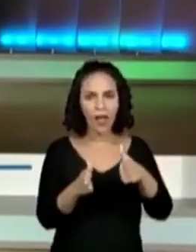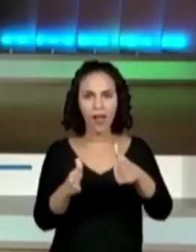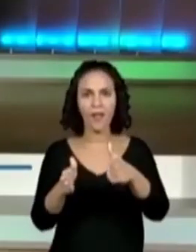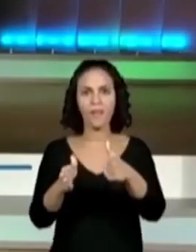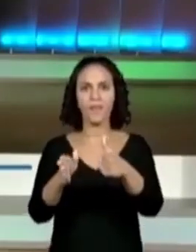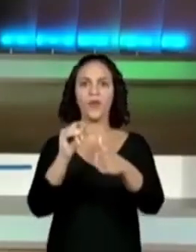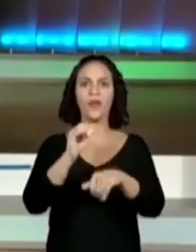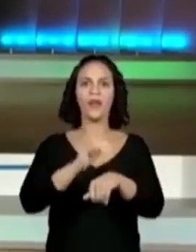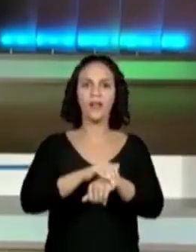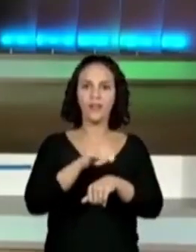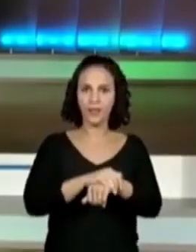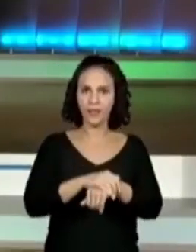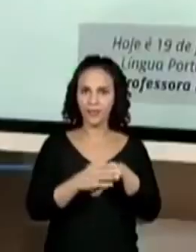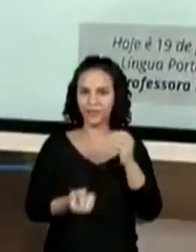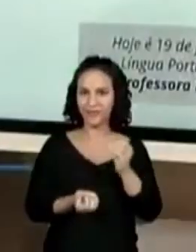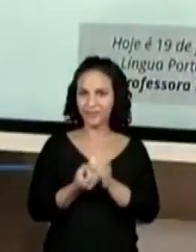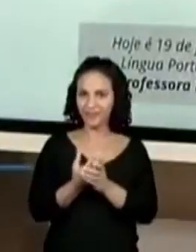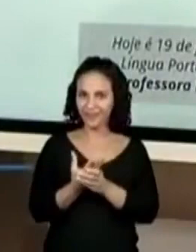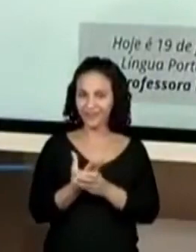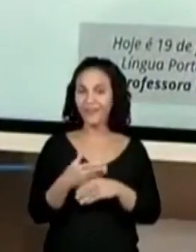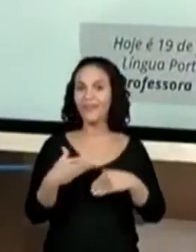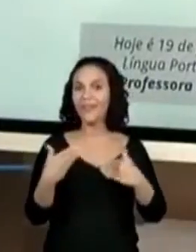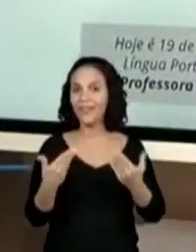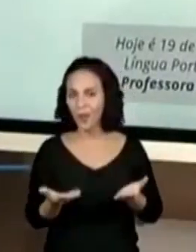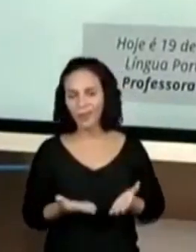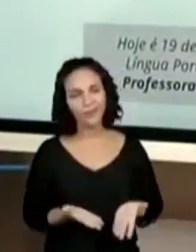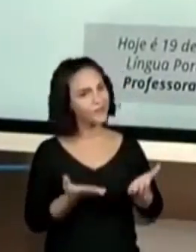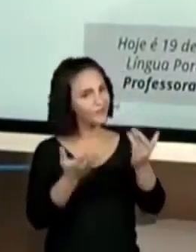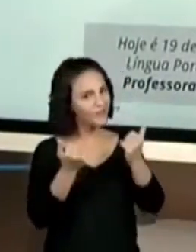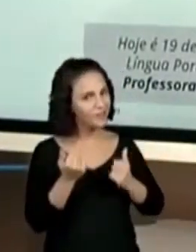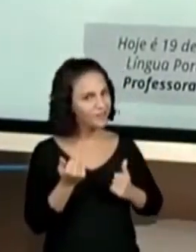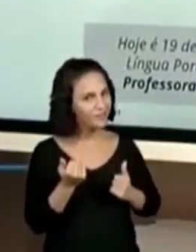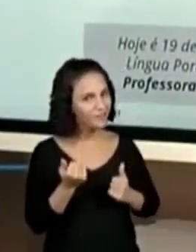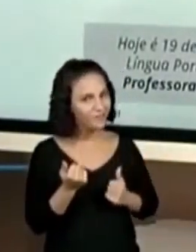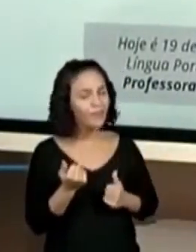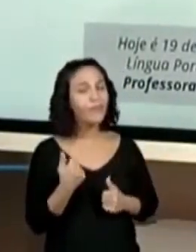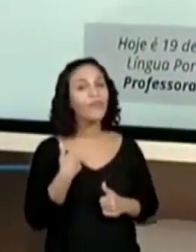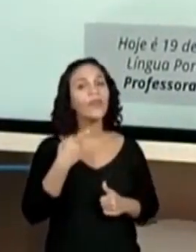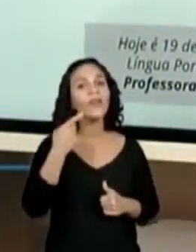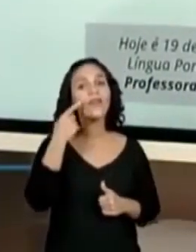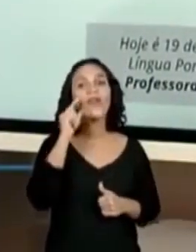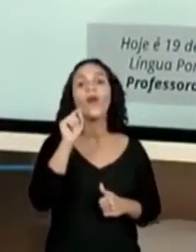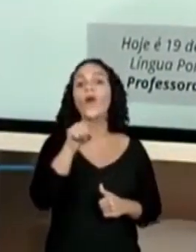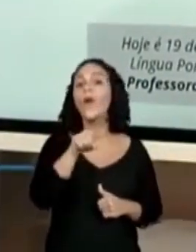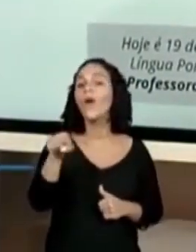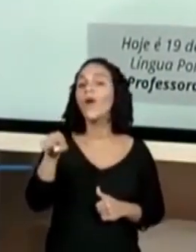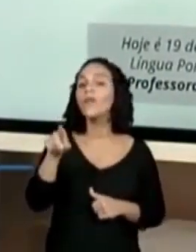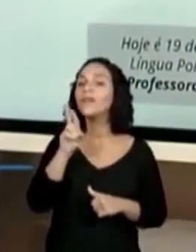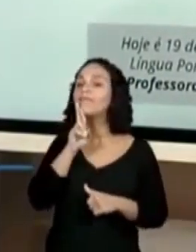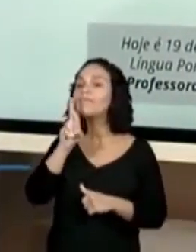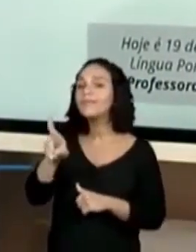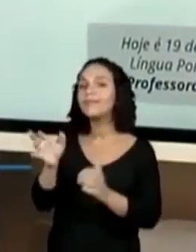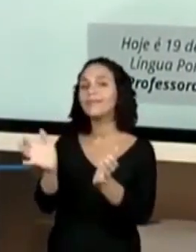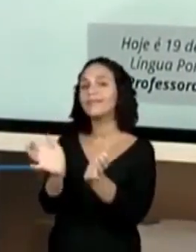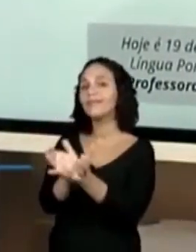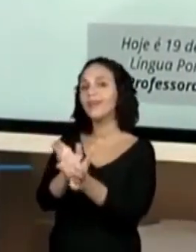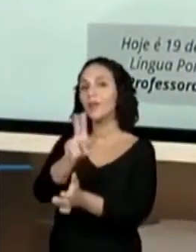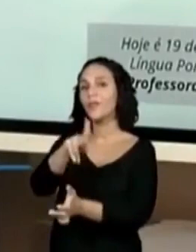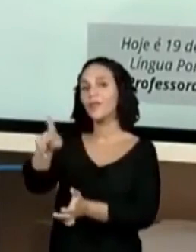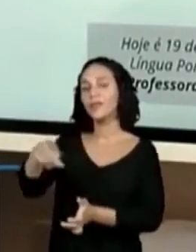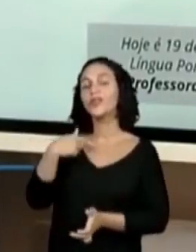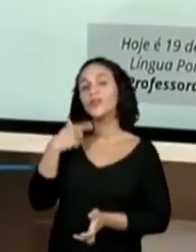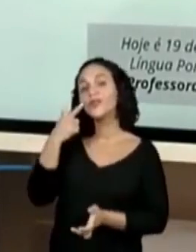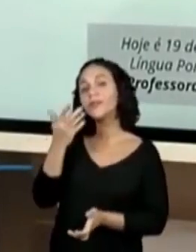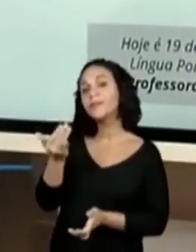produções. E, no olhinho da minha galerinha, eu quero ver o aluno que vai responder para o professor o seguinte, vai colocar lá no